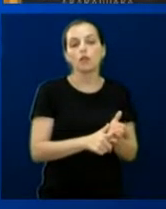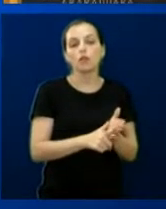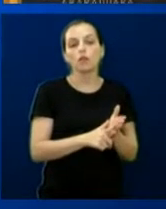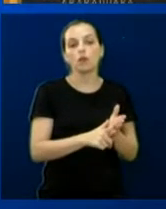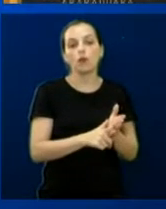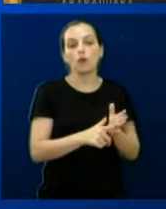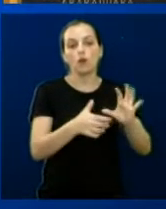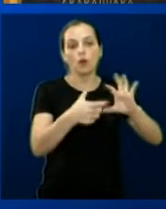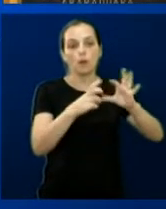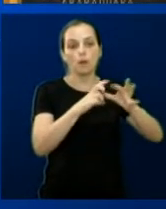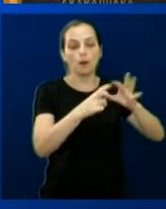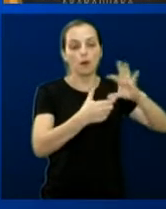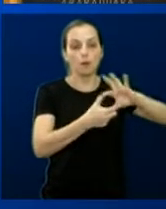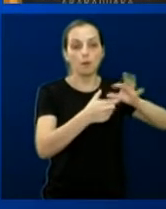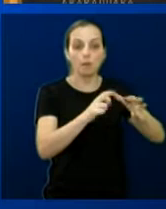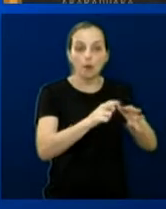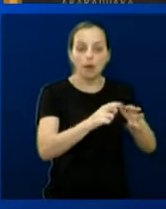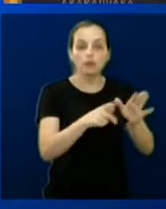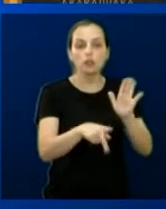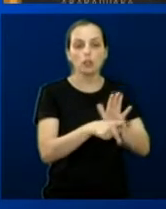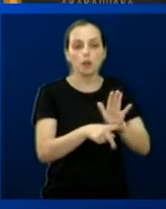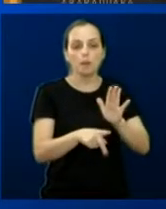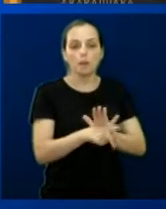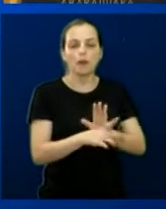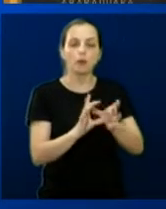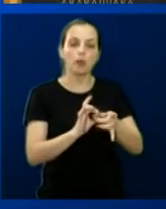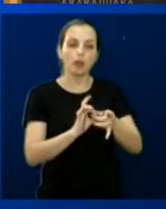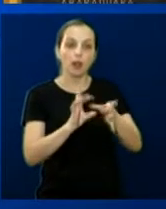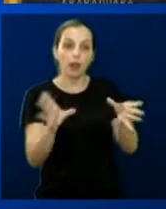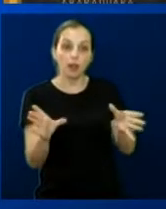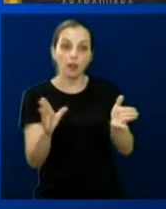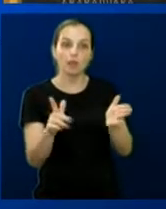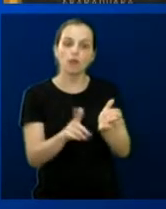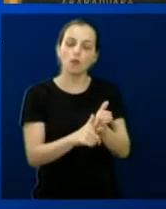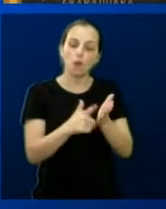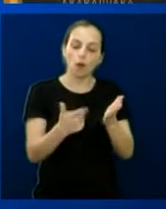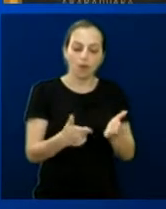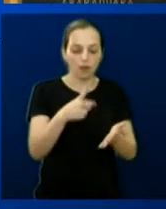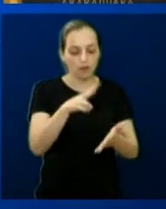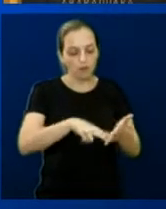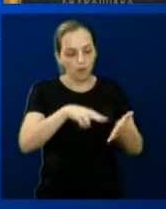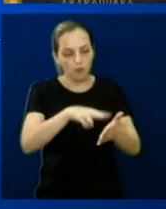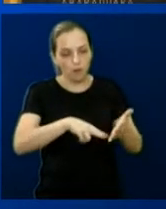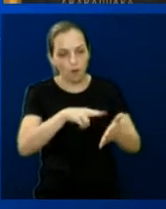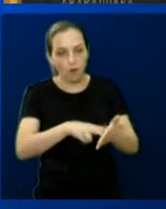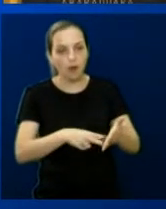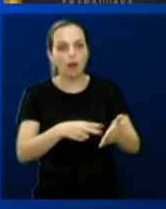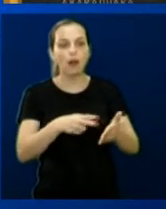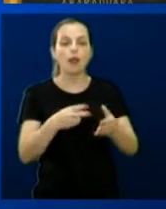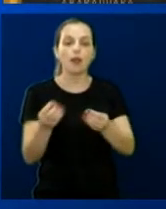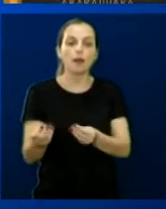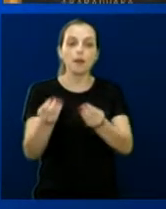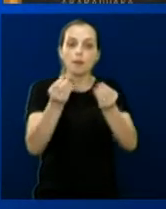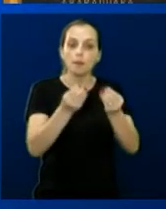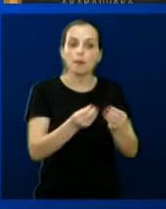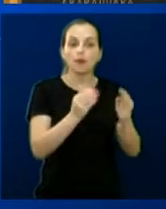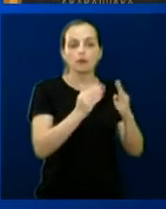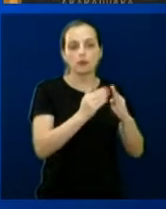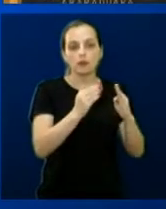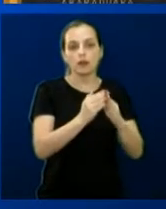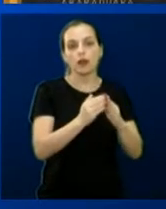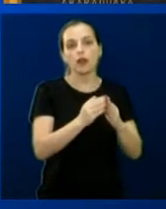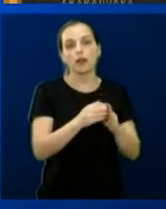Então, está tudo disponível, o que nós temos no gabinete para o pessoal poder retirar, fazer sua leitura, levar para casa também. E